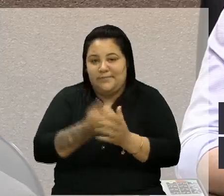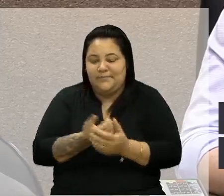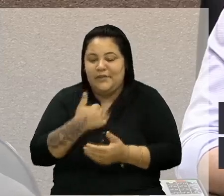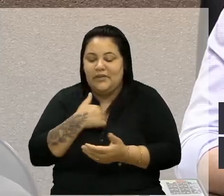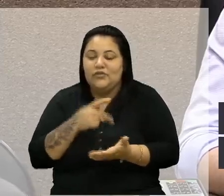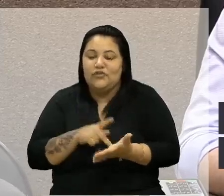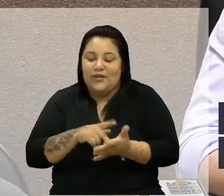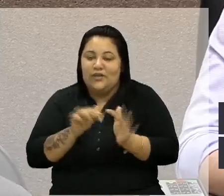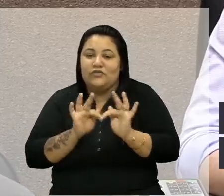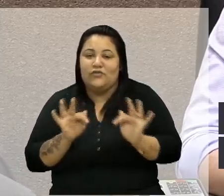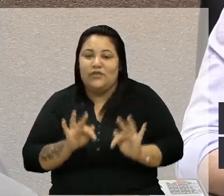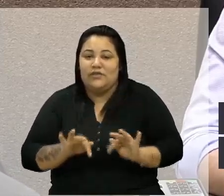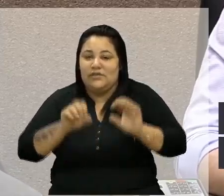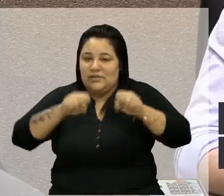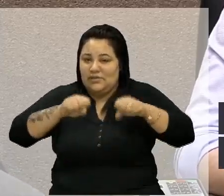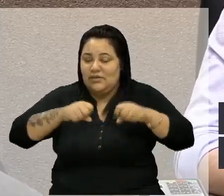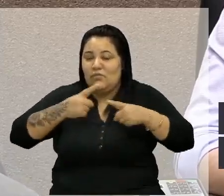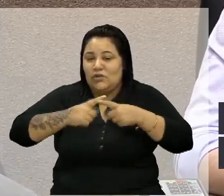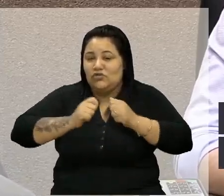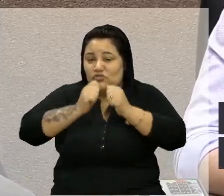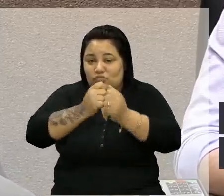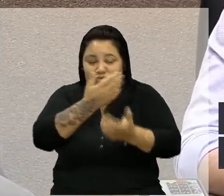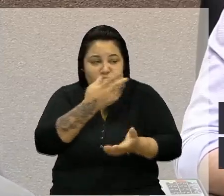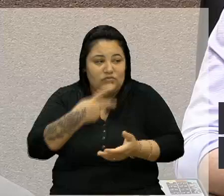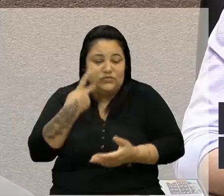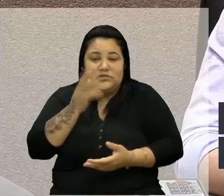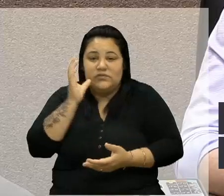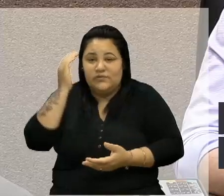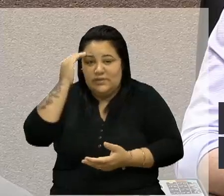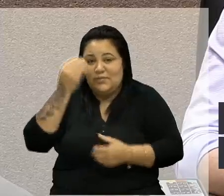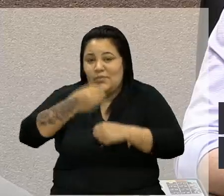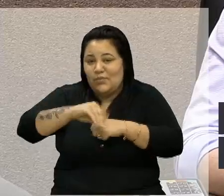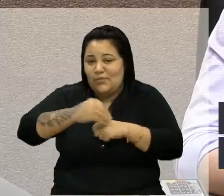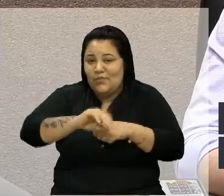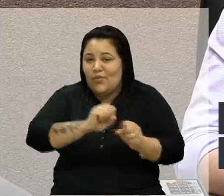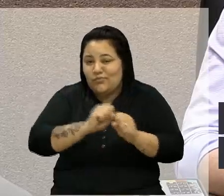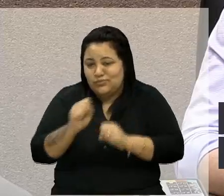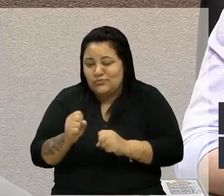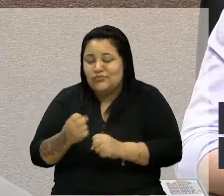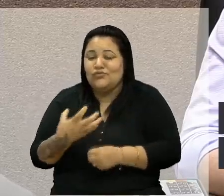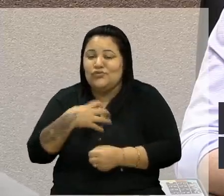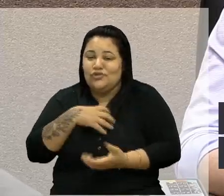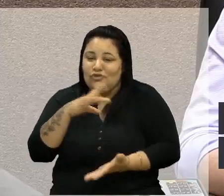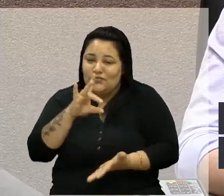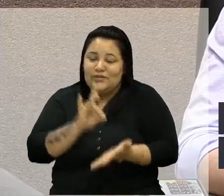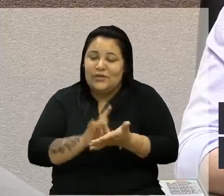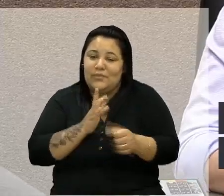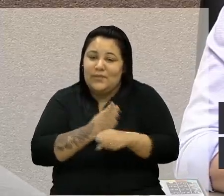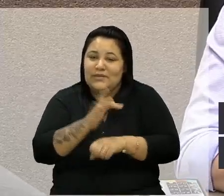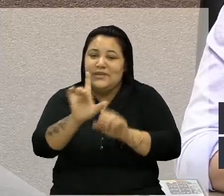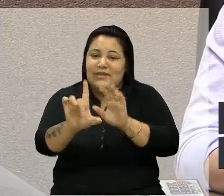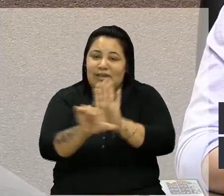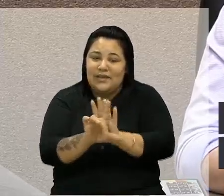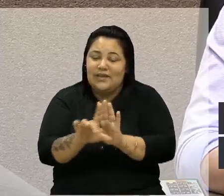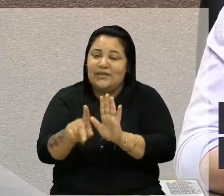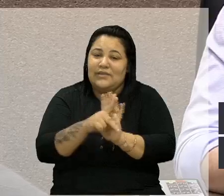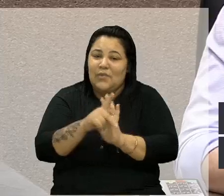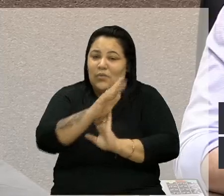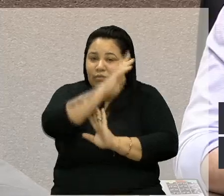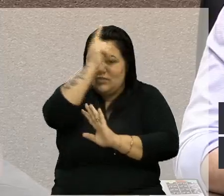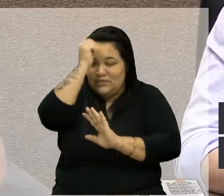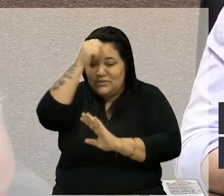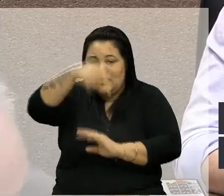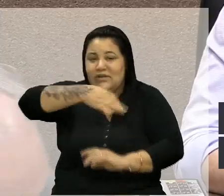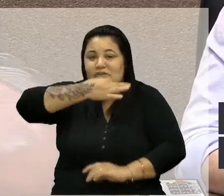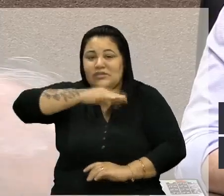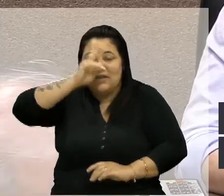feliz de, juntamente com o vereador Felipe, estar propondo isso de forma oficial na legislação do município de Caxias do Sul,